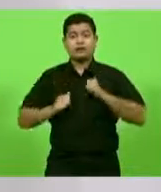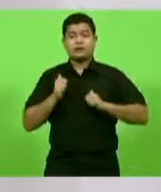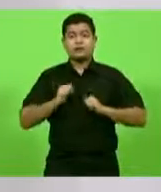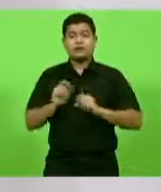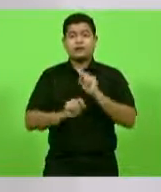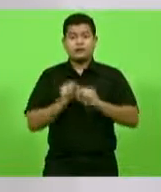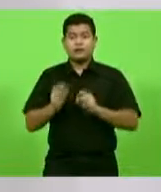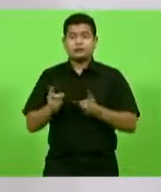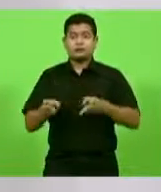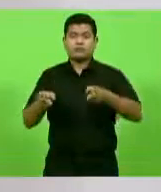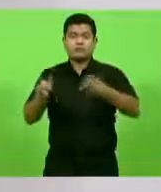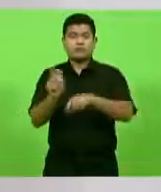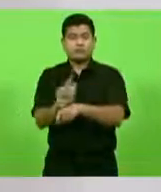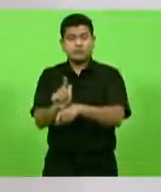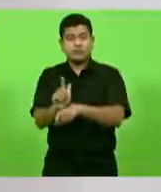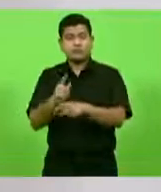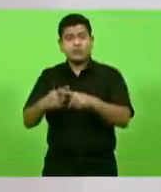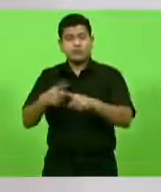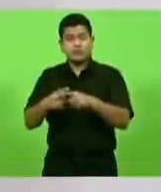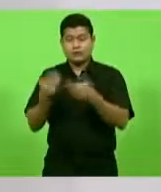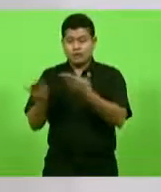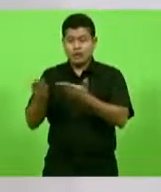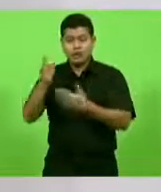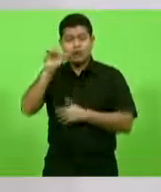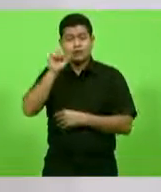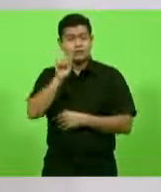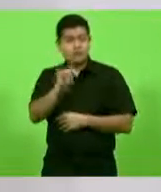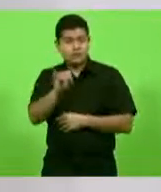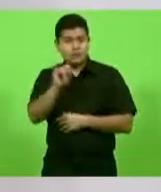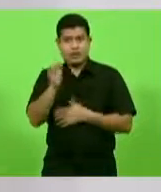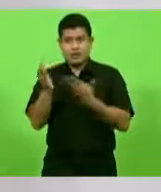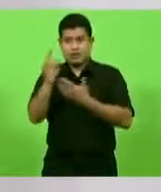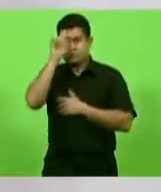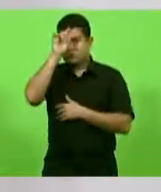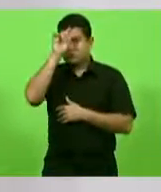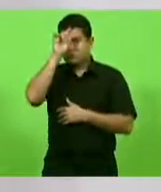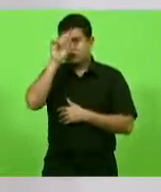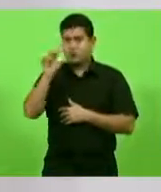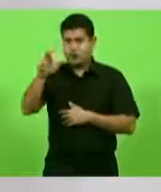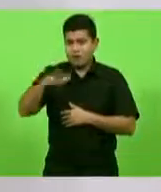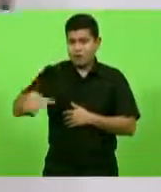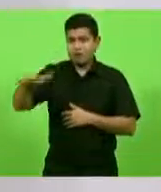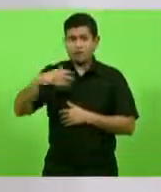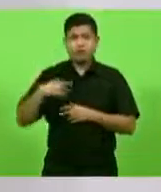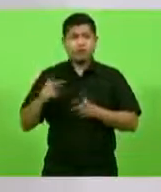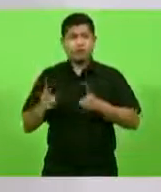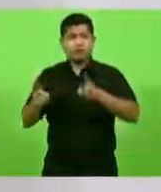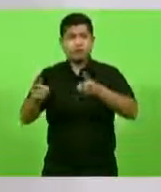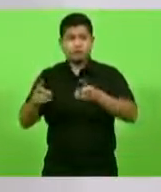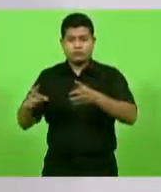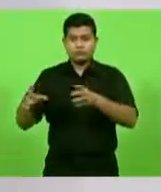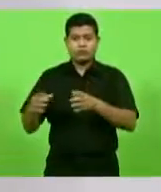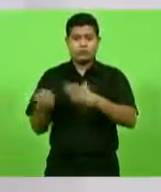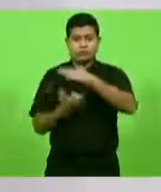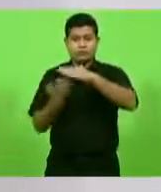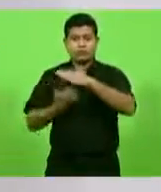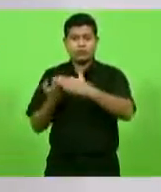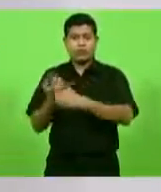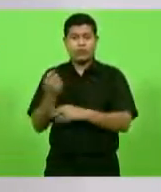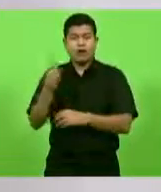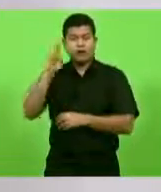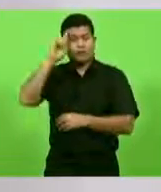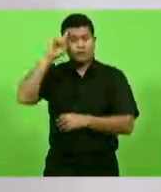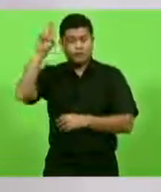gestão, porque se o hospital regional fica no mesmo grupo, até para a necessidade de um